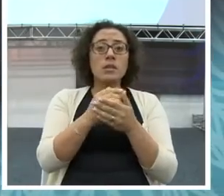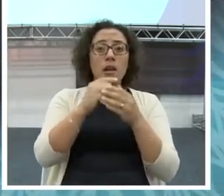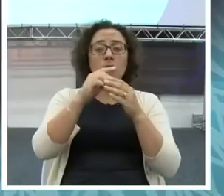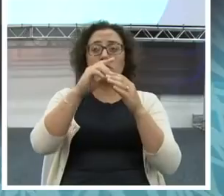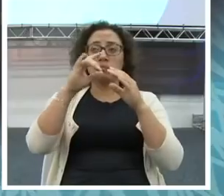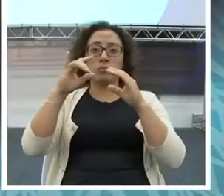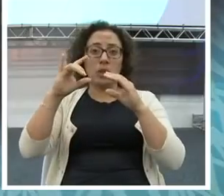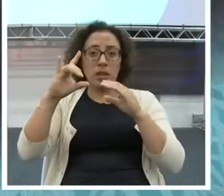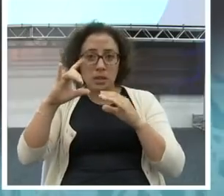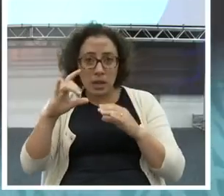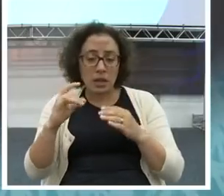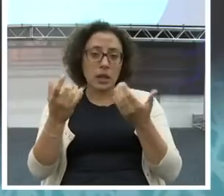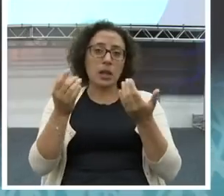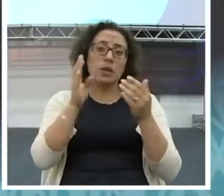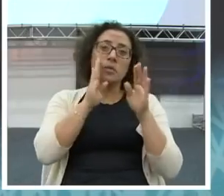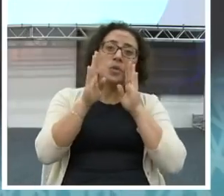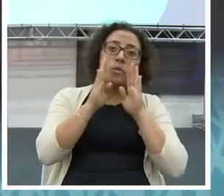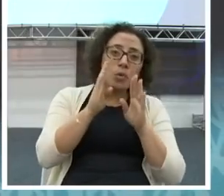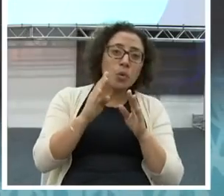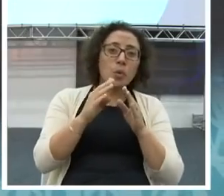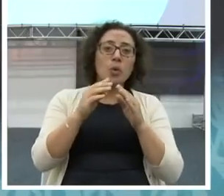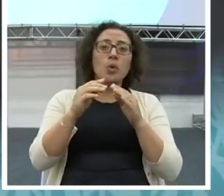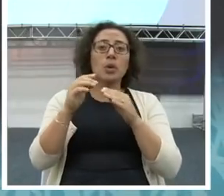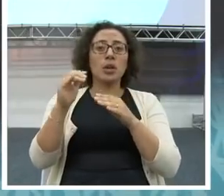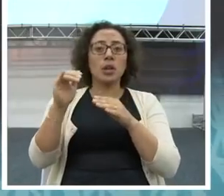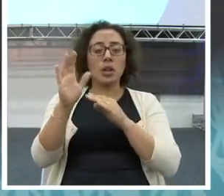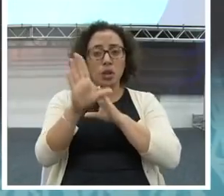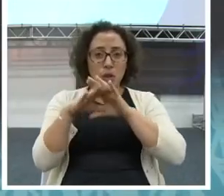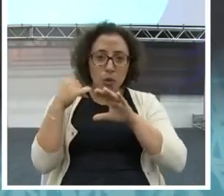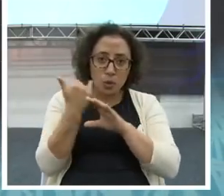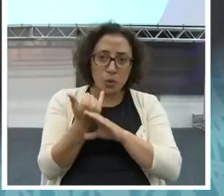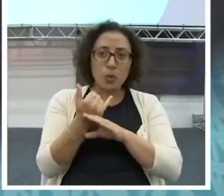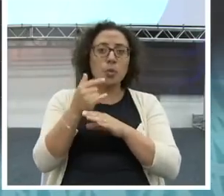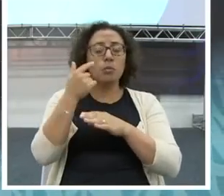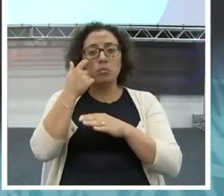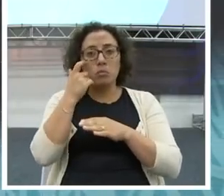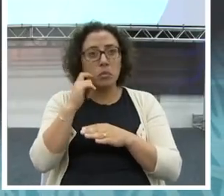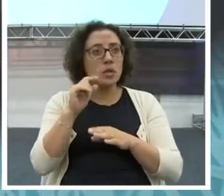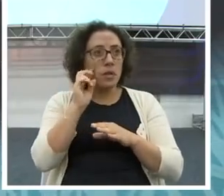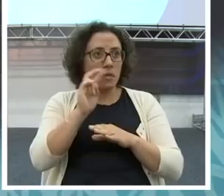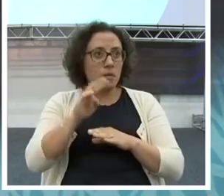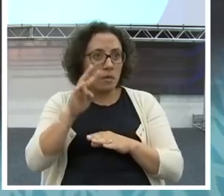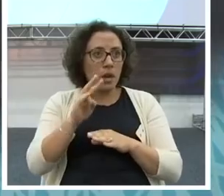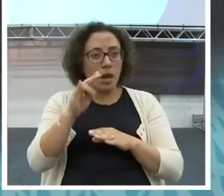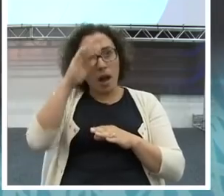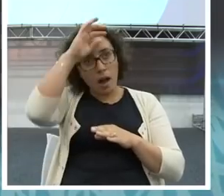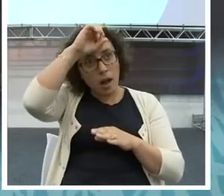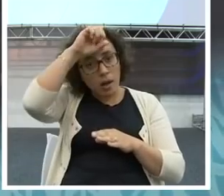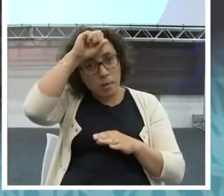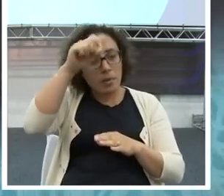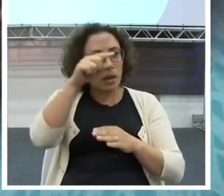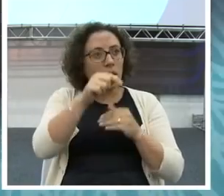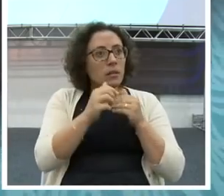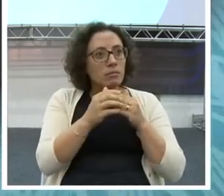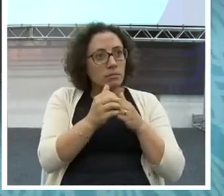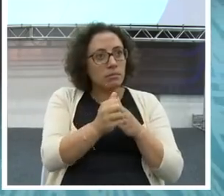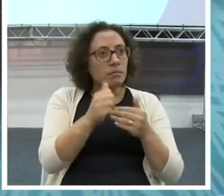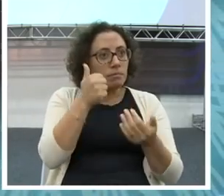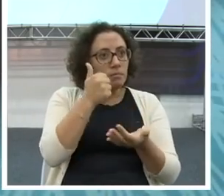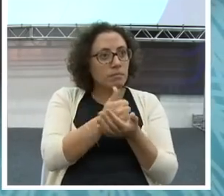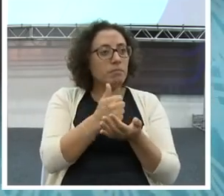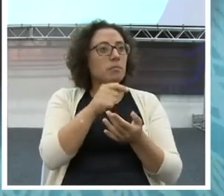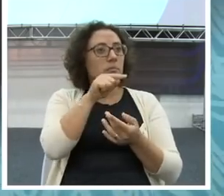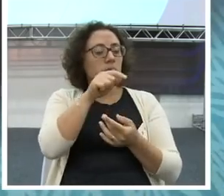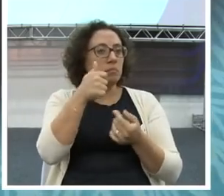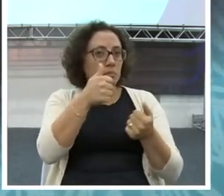lê. Mas tem que ser pessoa que tem a ver com o seu propósito que você colocou. Então, isso